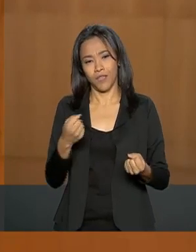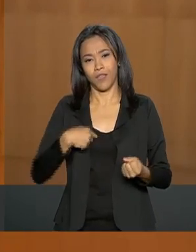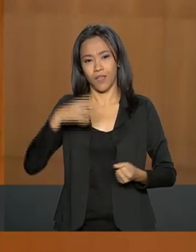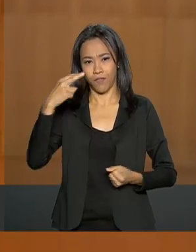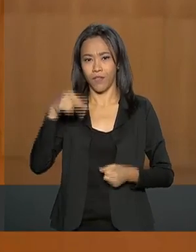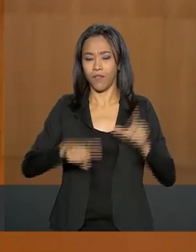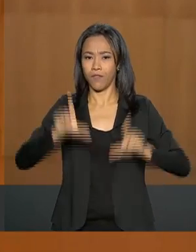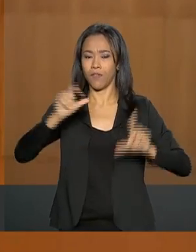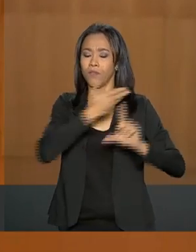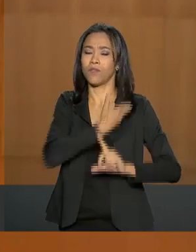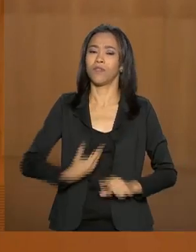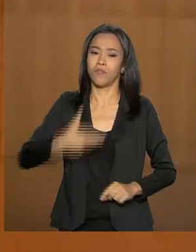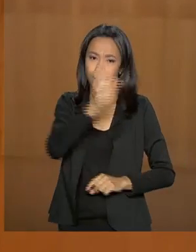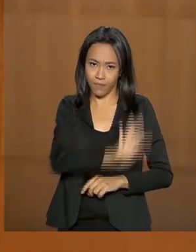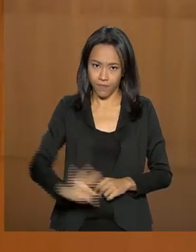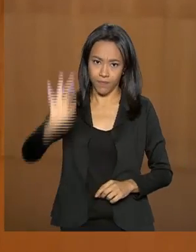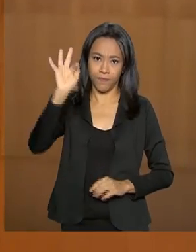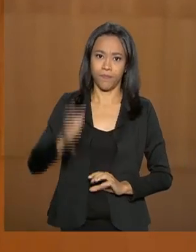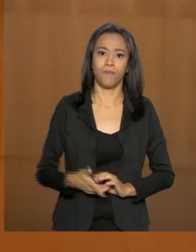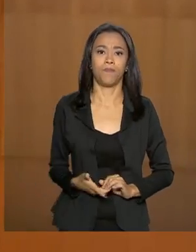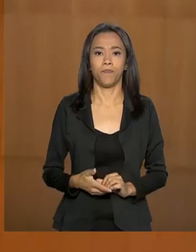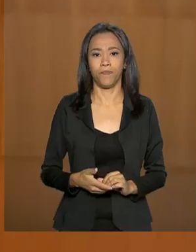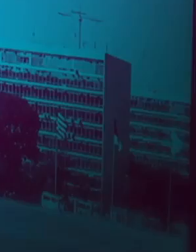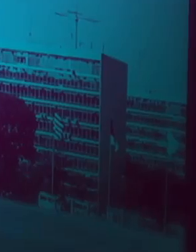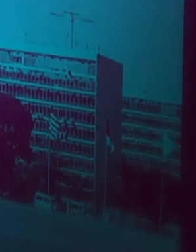na NBR, a TV do Governo Federal.